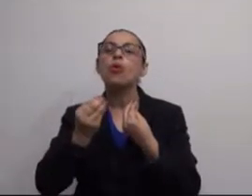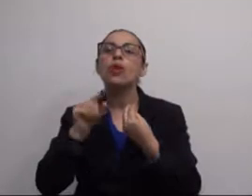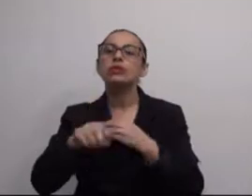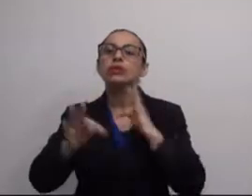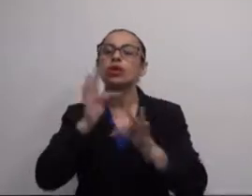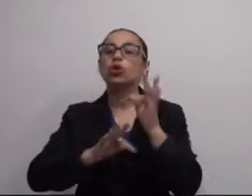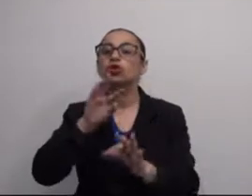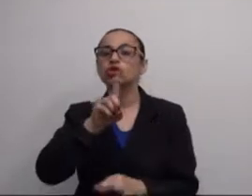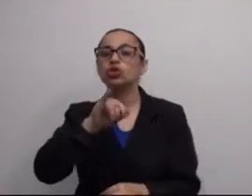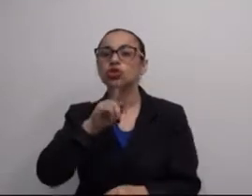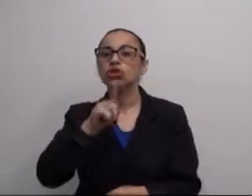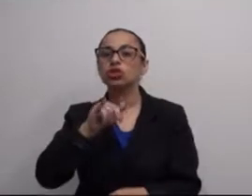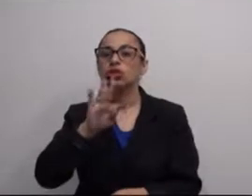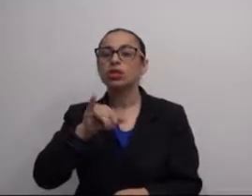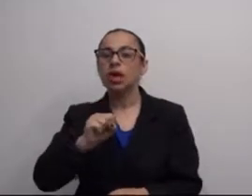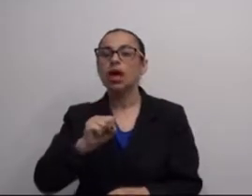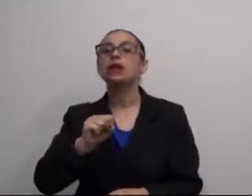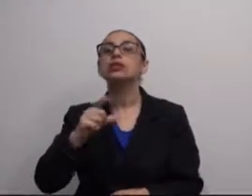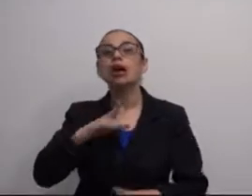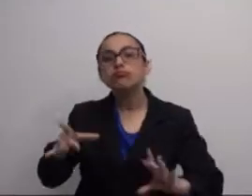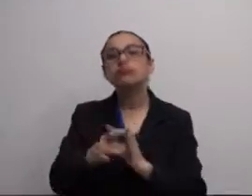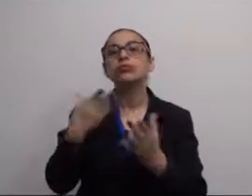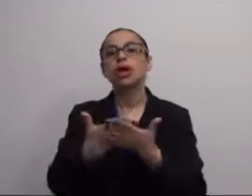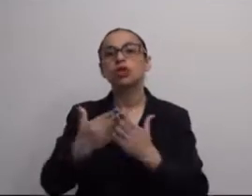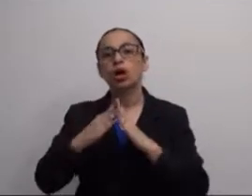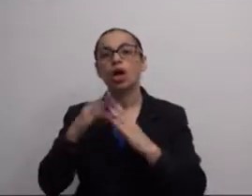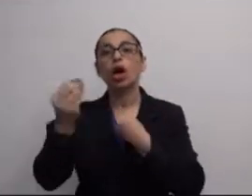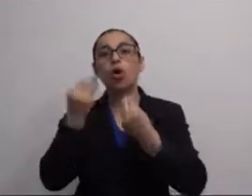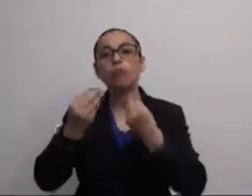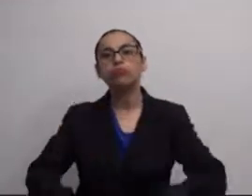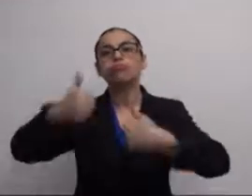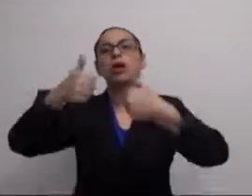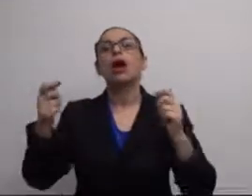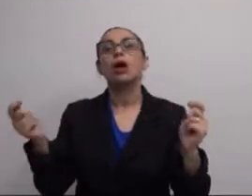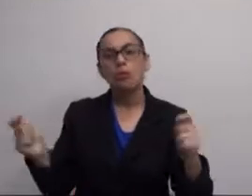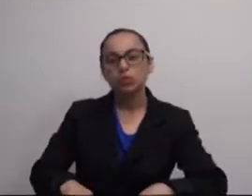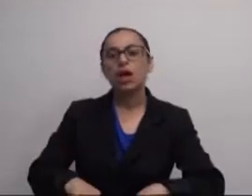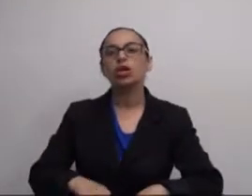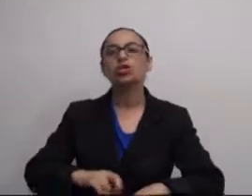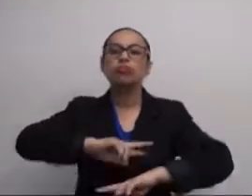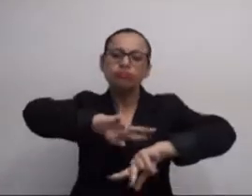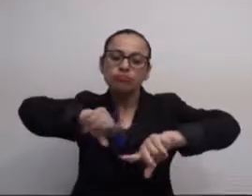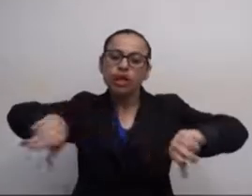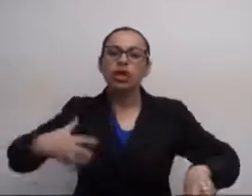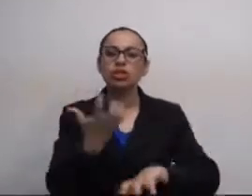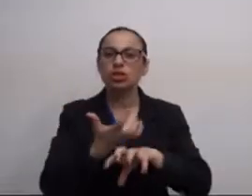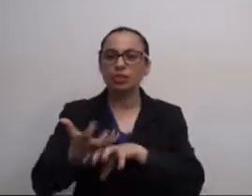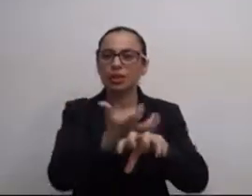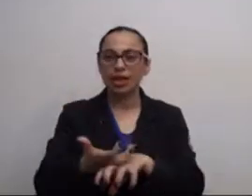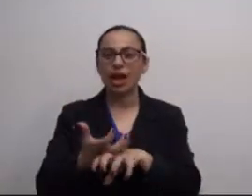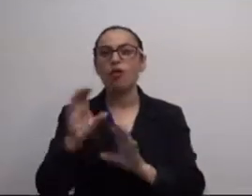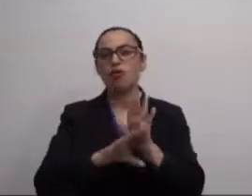falou comigo de como que essas tecnologias digitais são arregadas à escola e como que elas